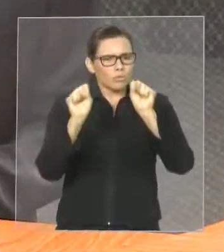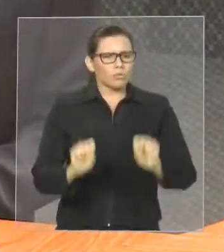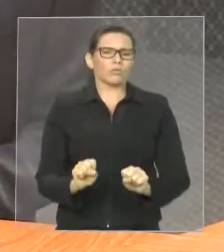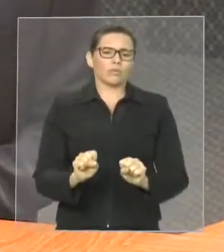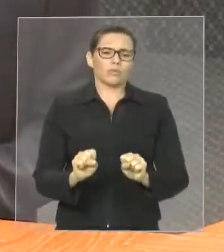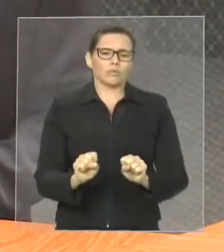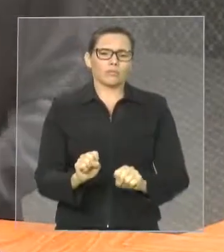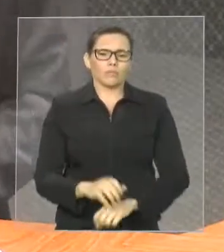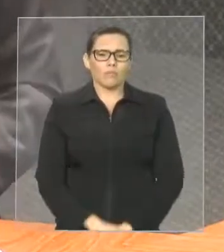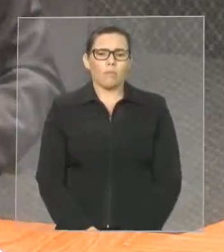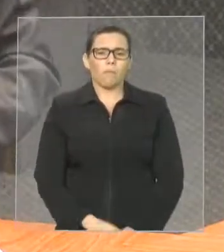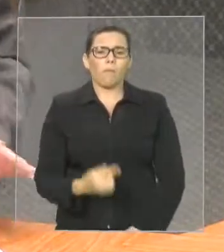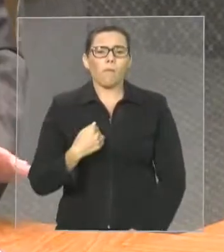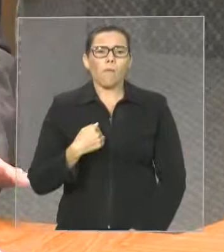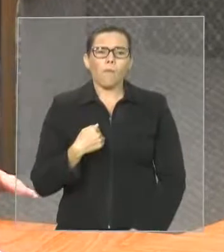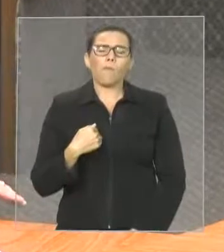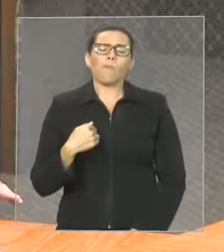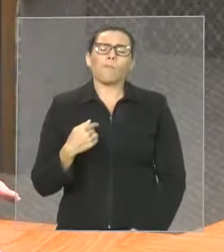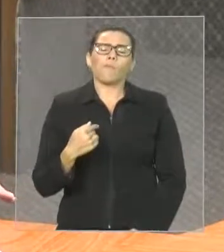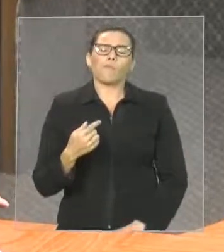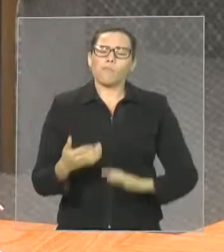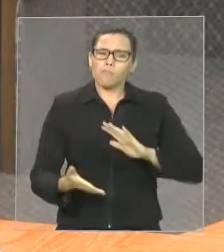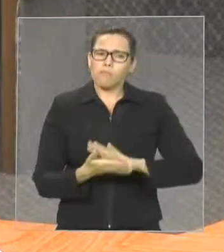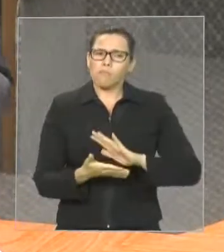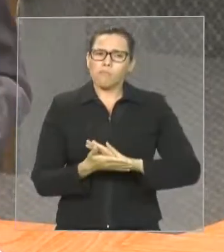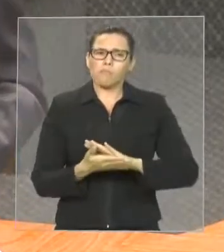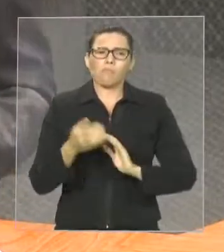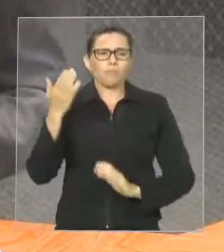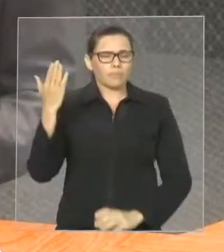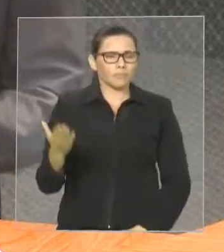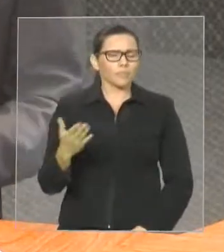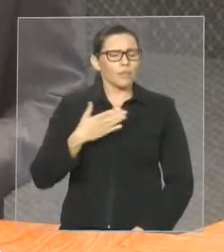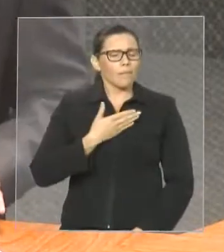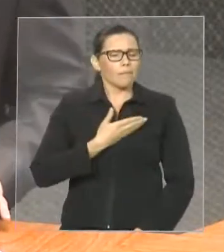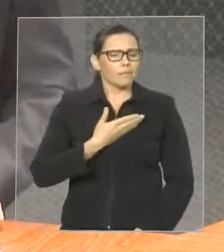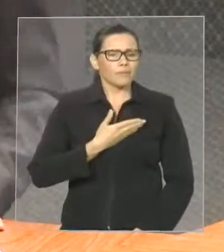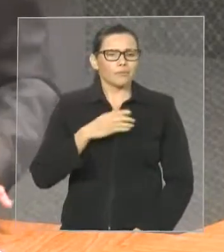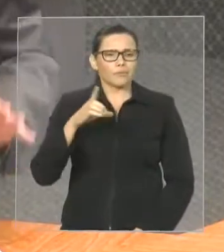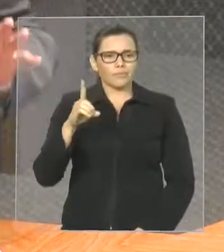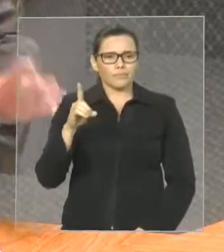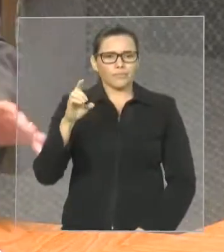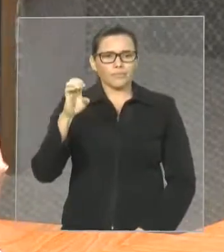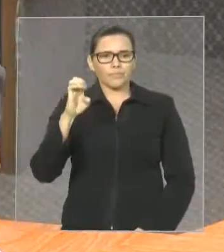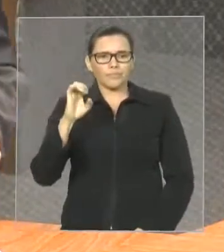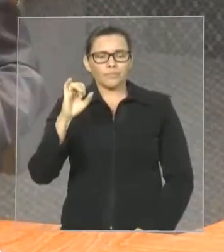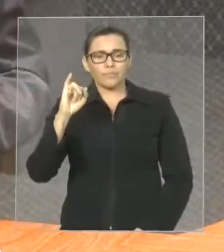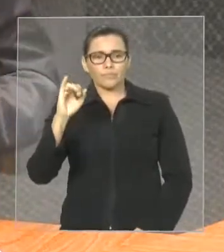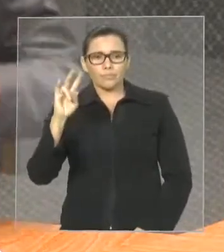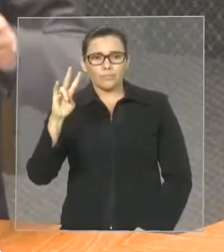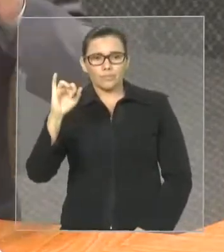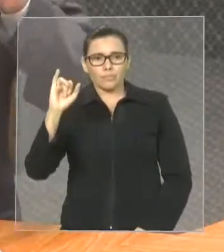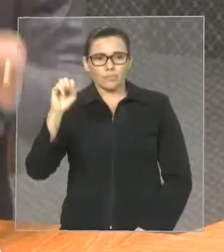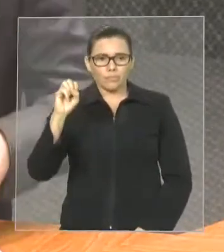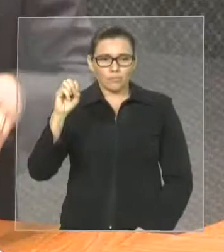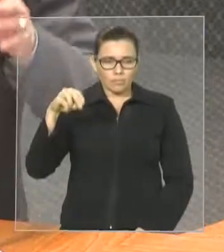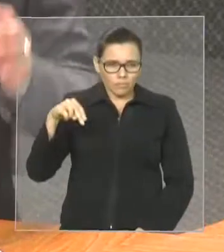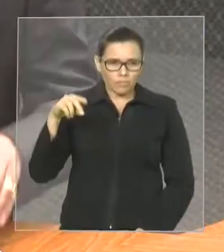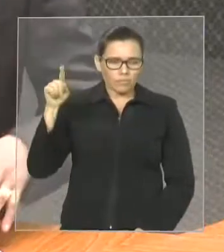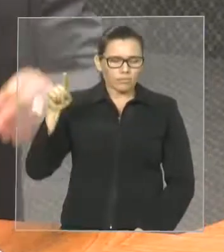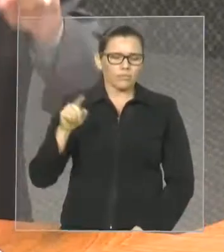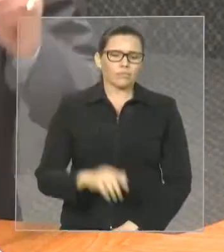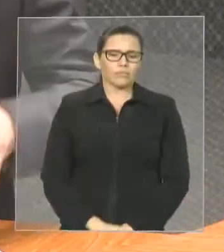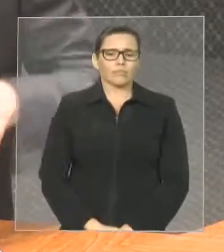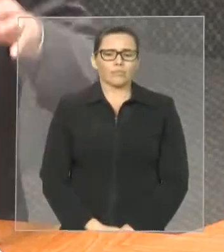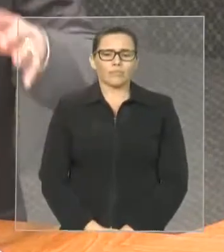parabenizar, inclusive, o Davidson, que fazendo um grande trabalho lá em Brasília e que vai revolucionar a pesca, mudando o sistema, colocando o registro de